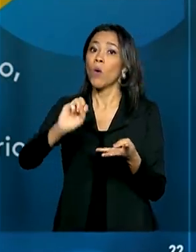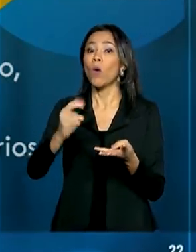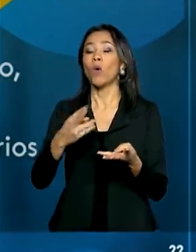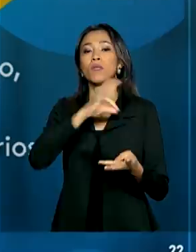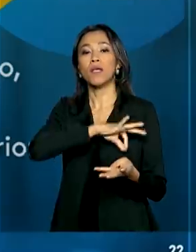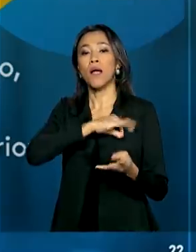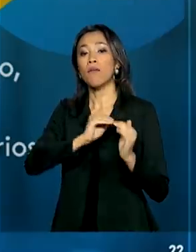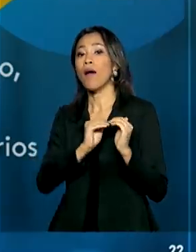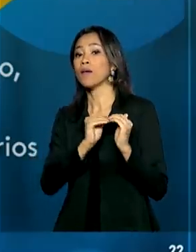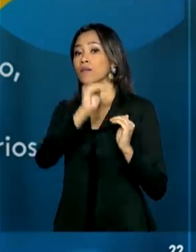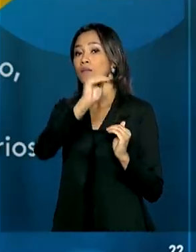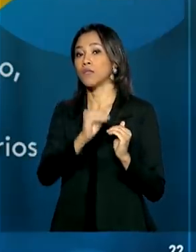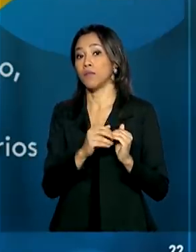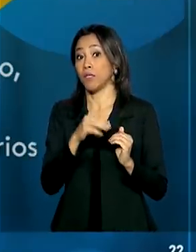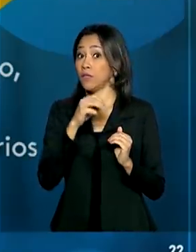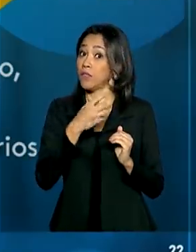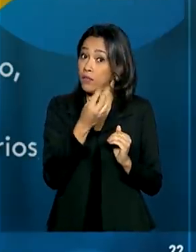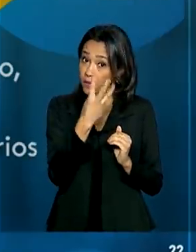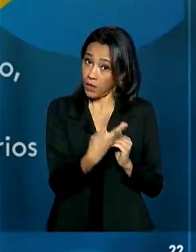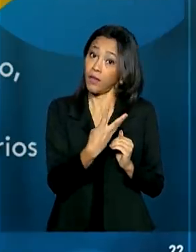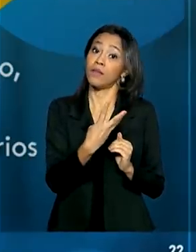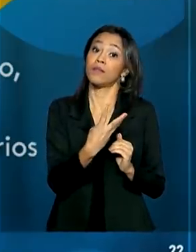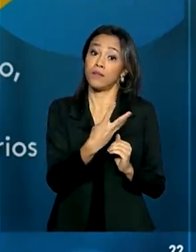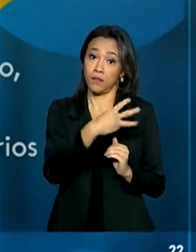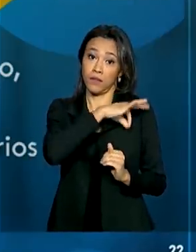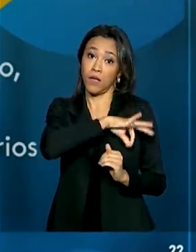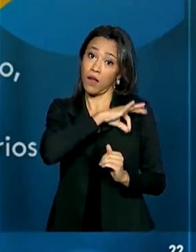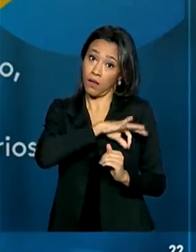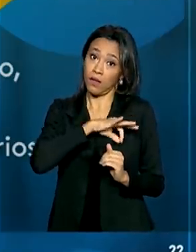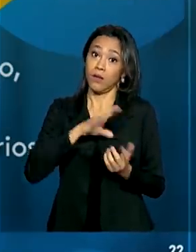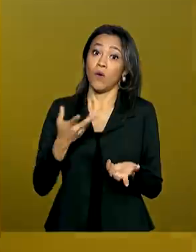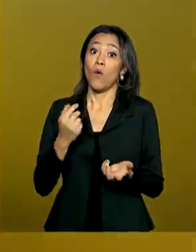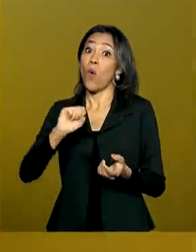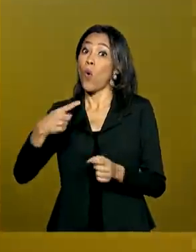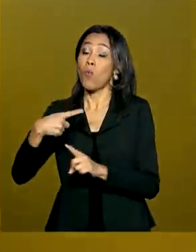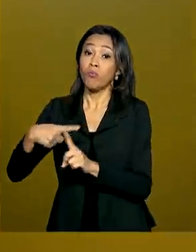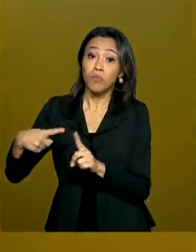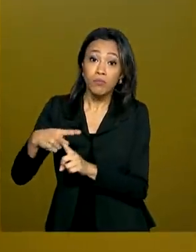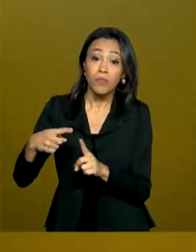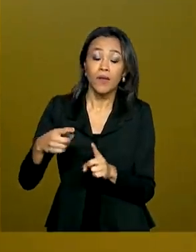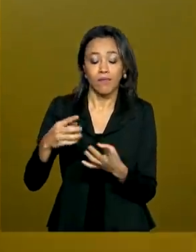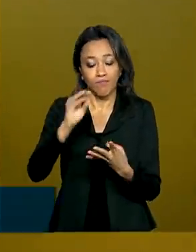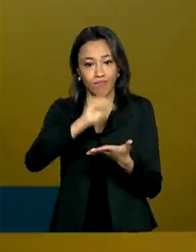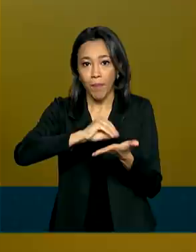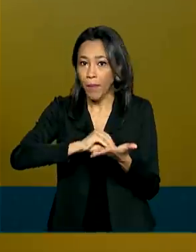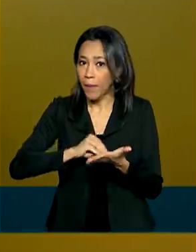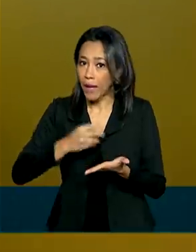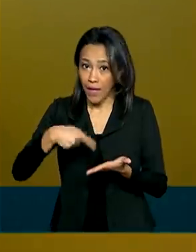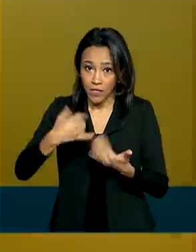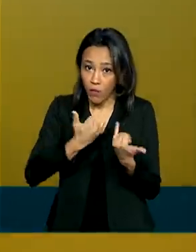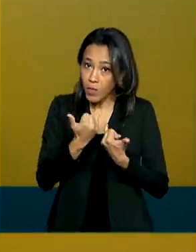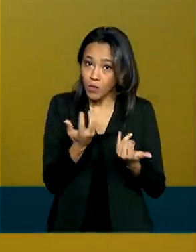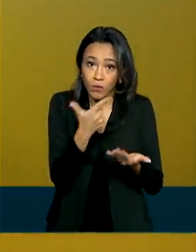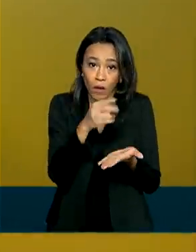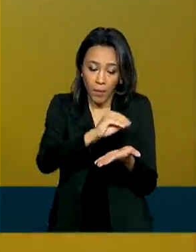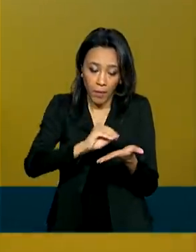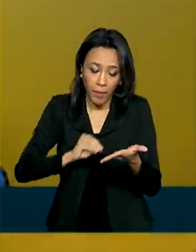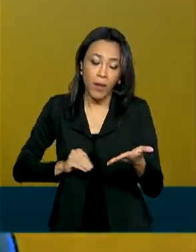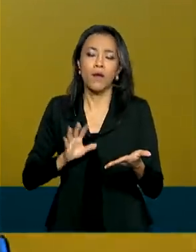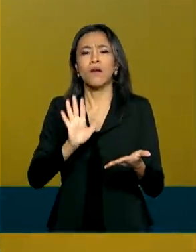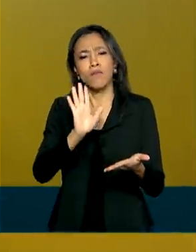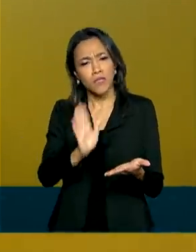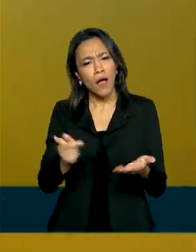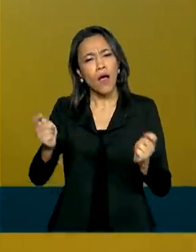superior a três mínimos ou meio salário mínimo por pessoa. Mas, pelo aplicativo da Caixa, é possível